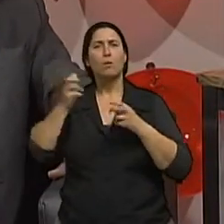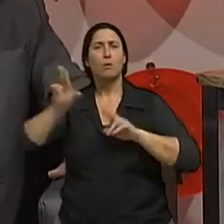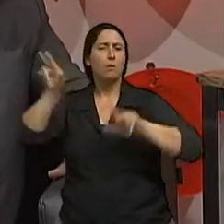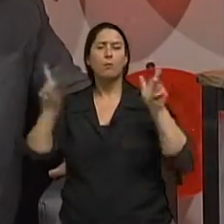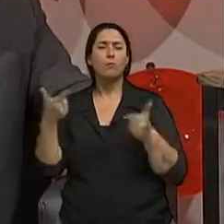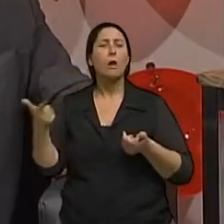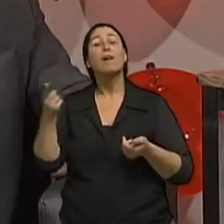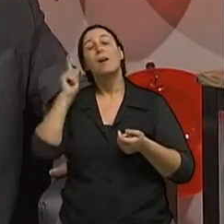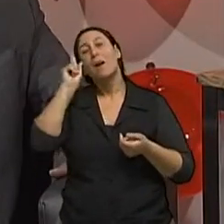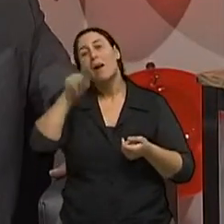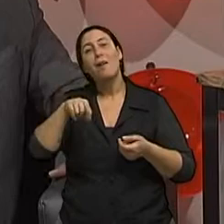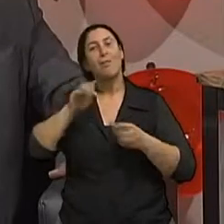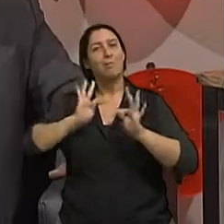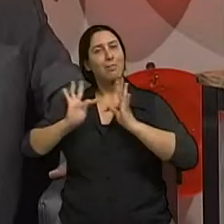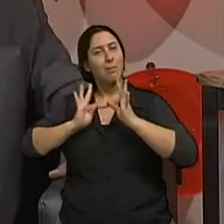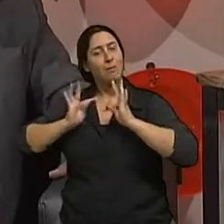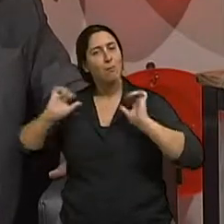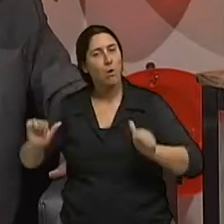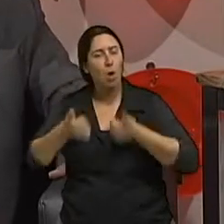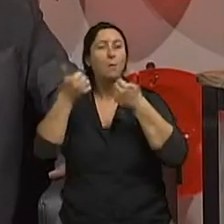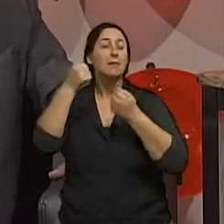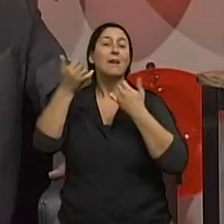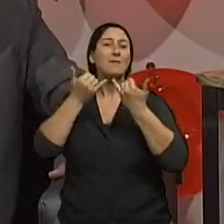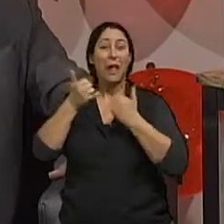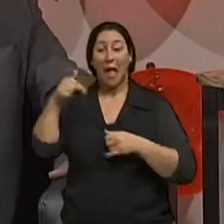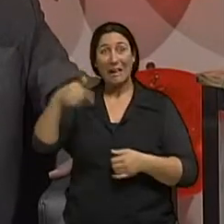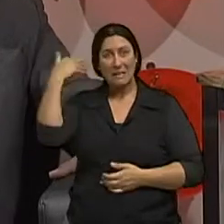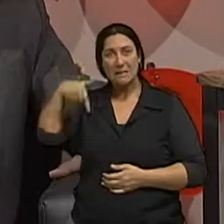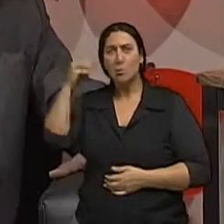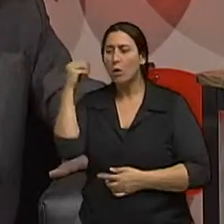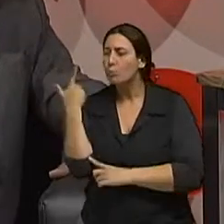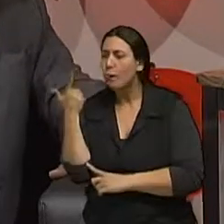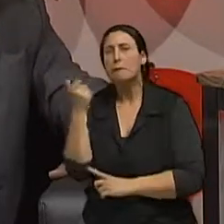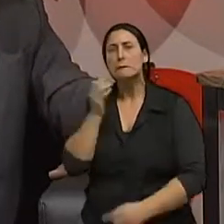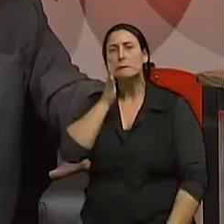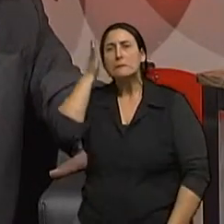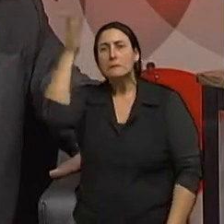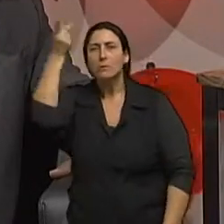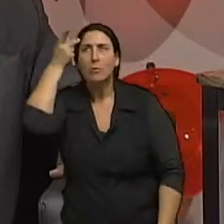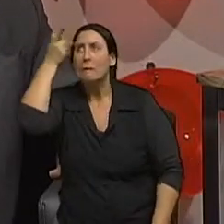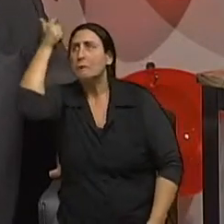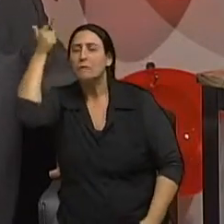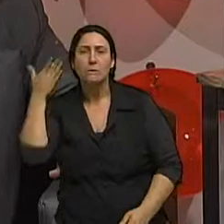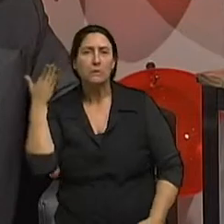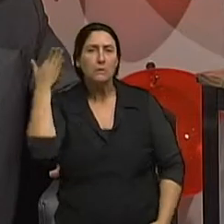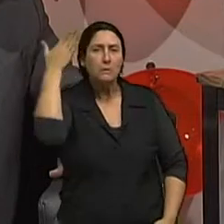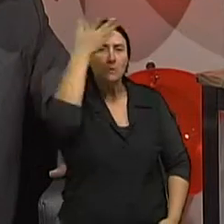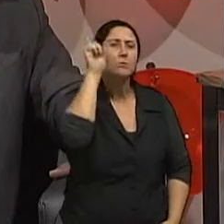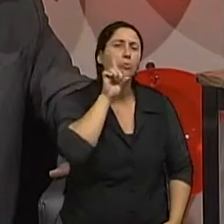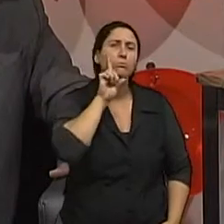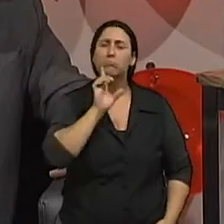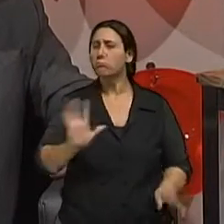tratamento melhor tinha que se pegar e ir para São Paulo tinha que se pegar e ir para os Estados Unidos para um centro de oncologia isso não